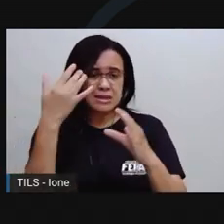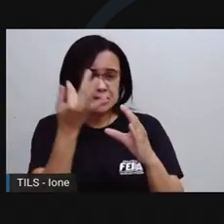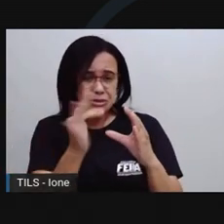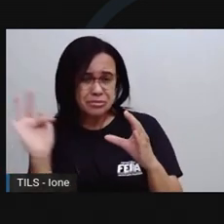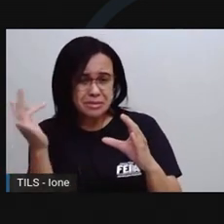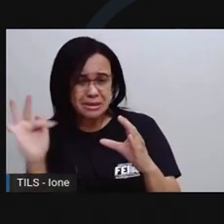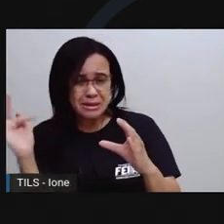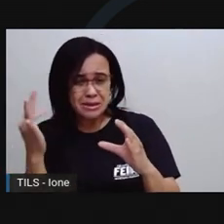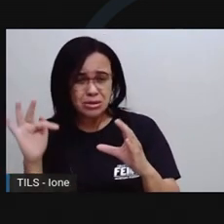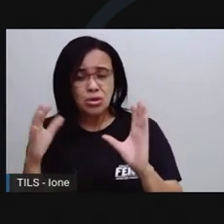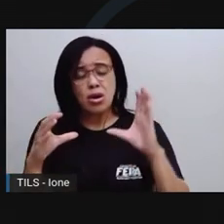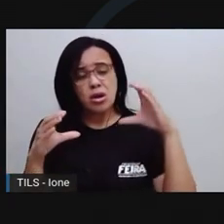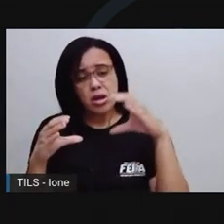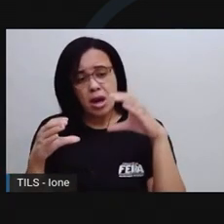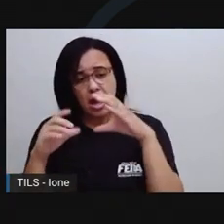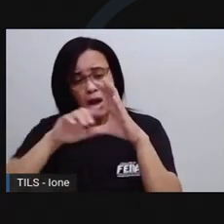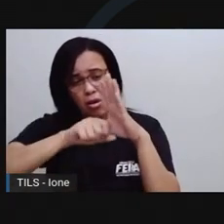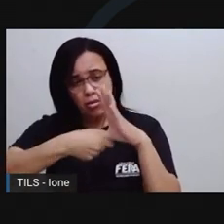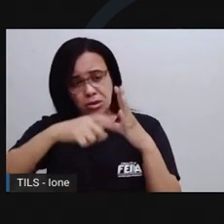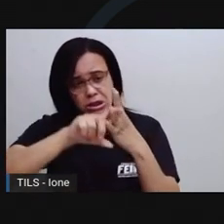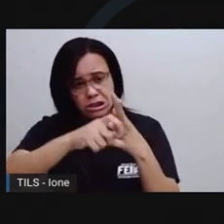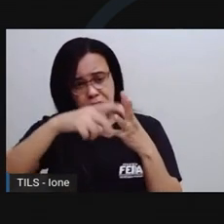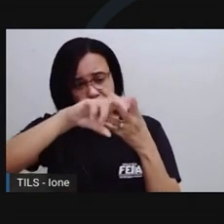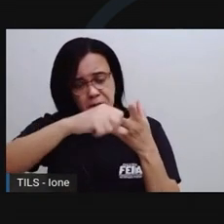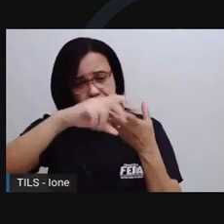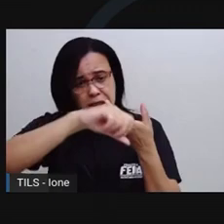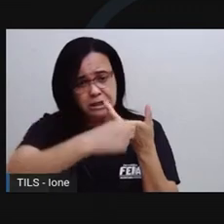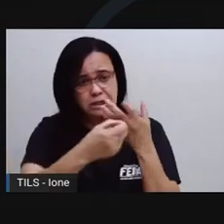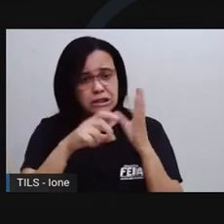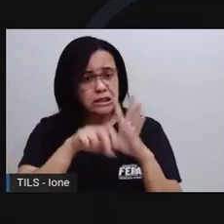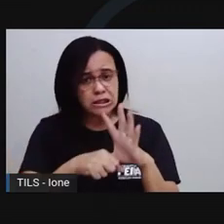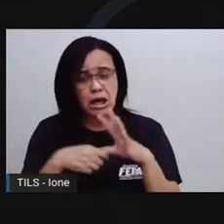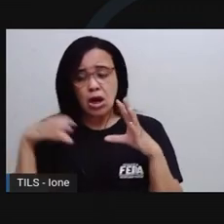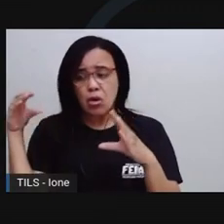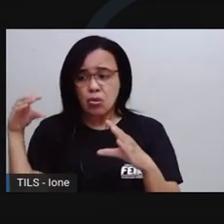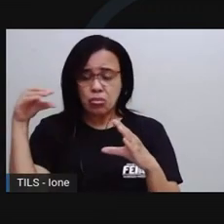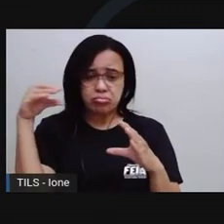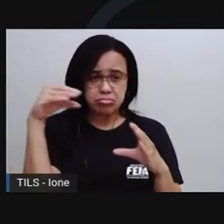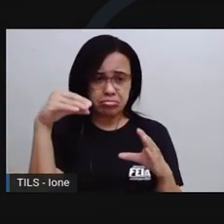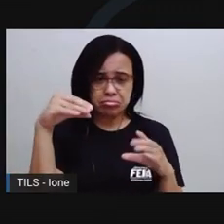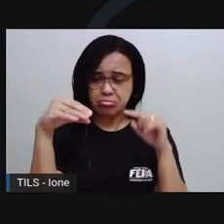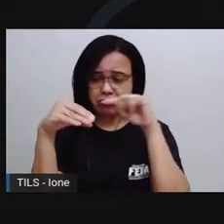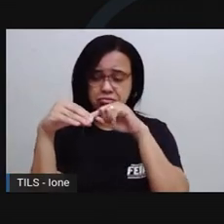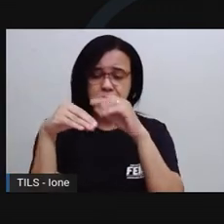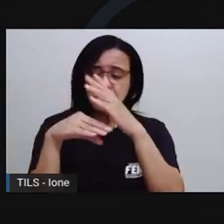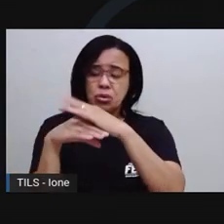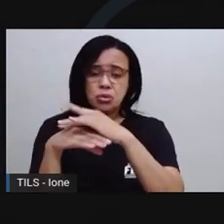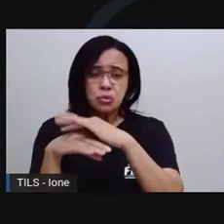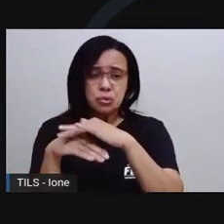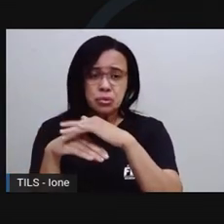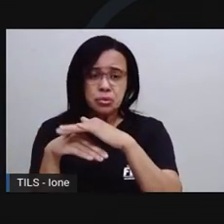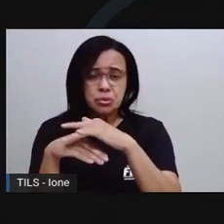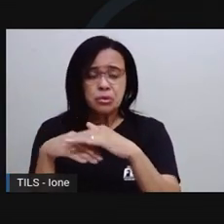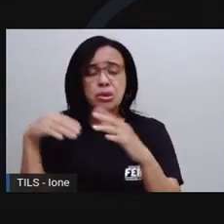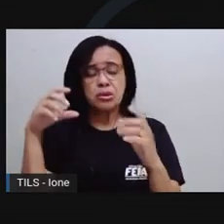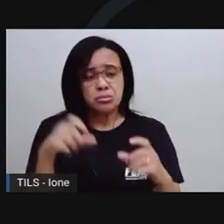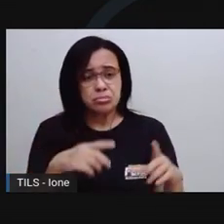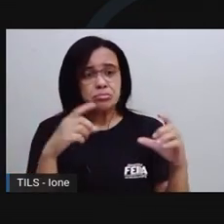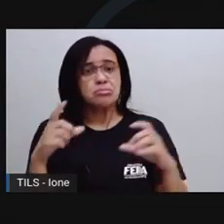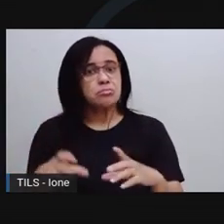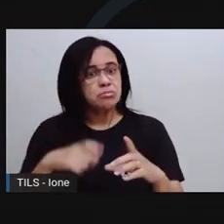saiu ferido e a rosa despedaçada O cravo brigou com a rosa